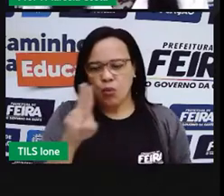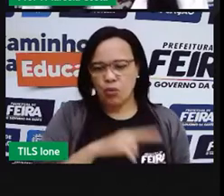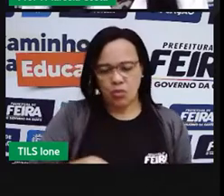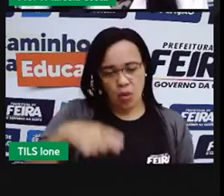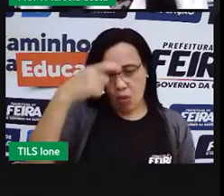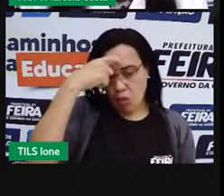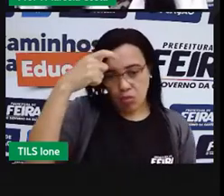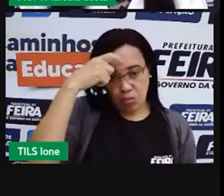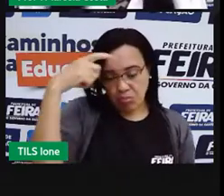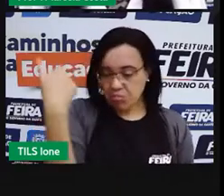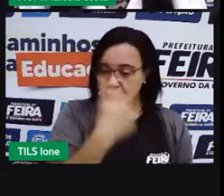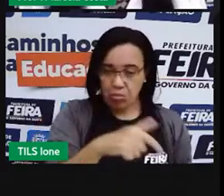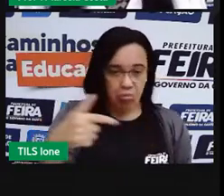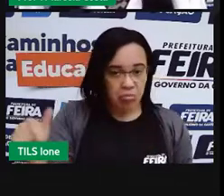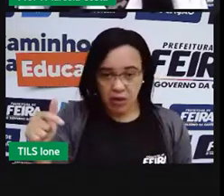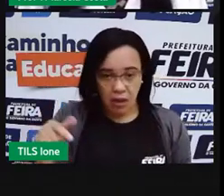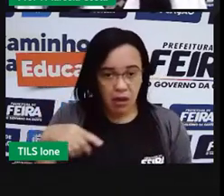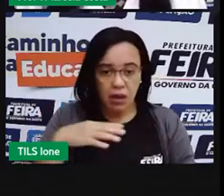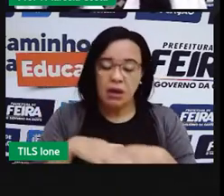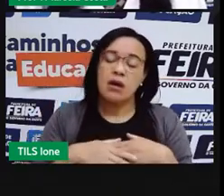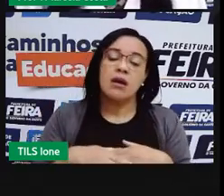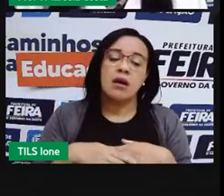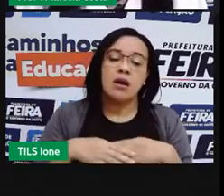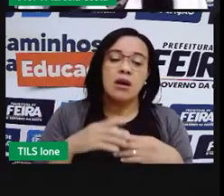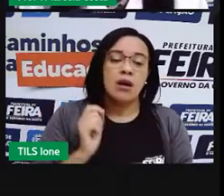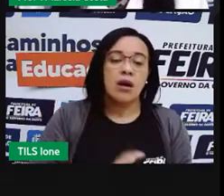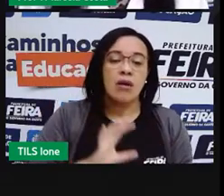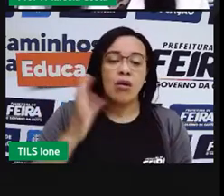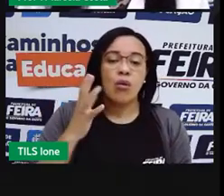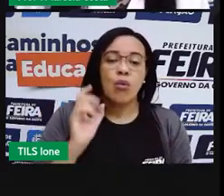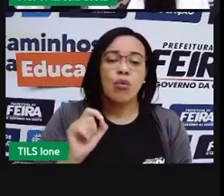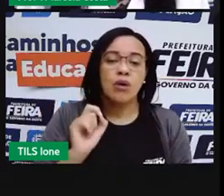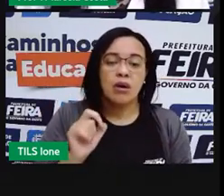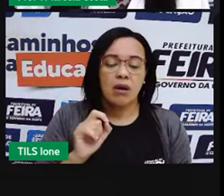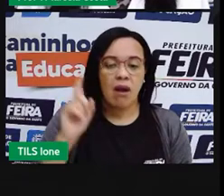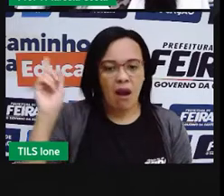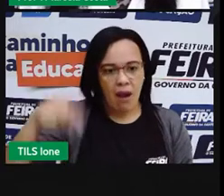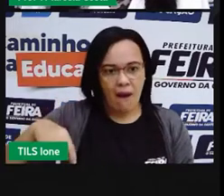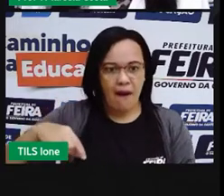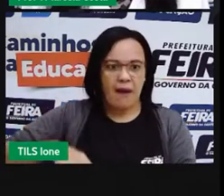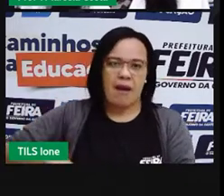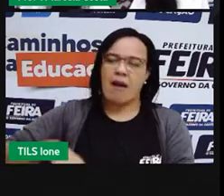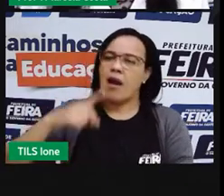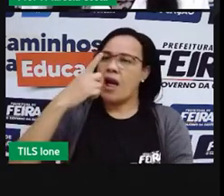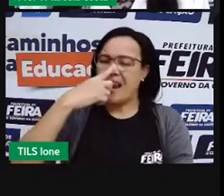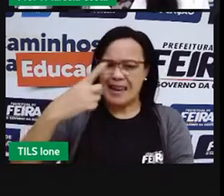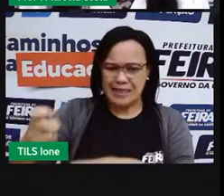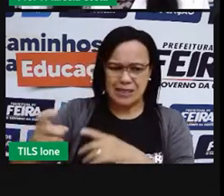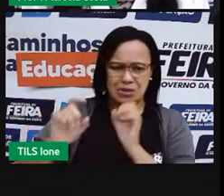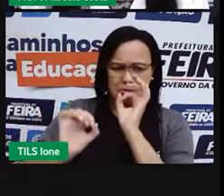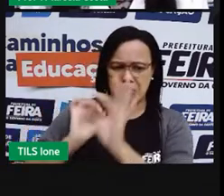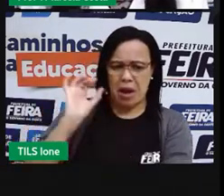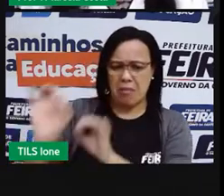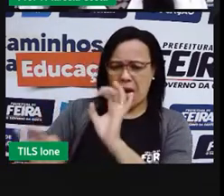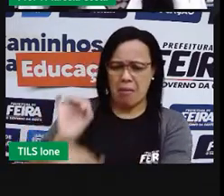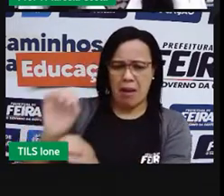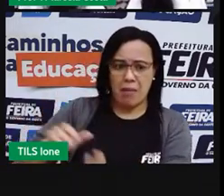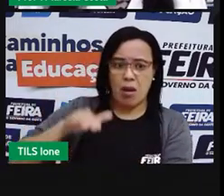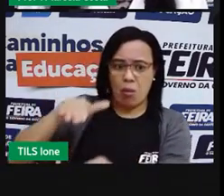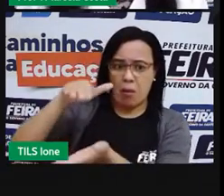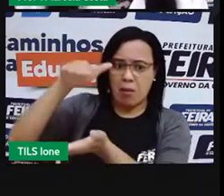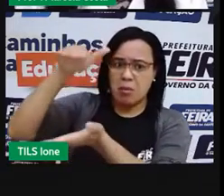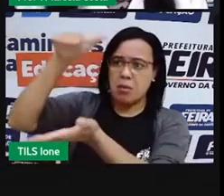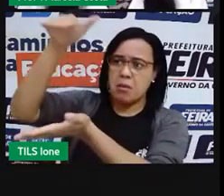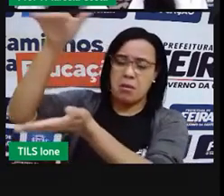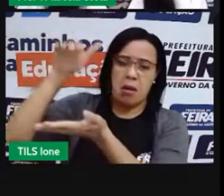autoridade muito grande. A gente também acaba precisando extrair mais valentia da